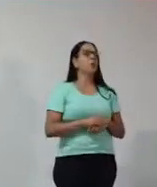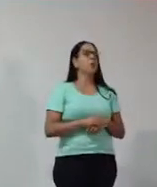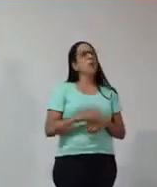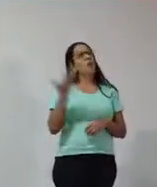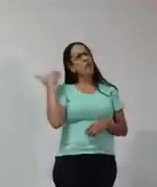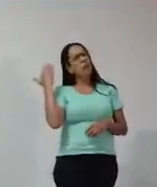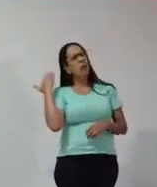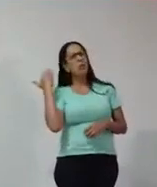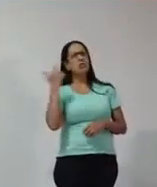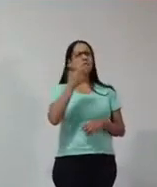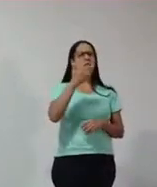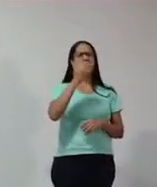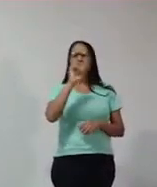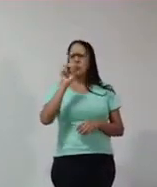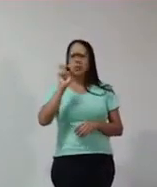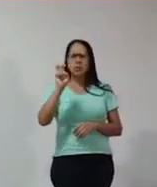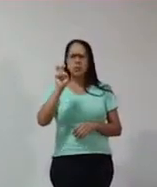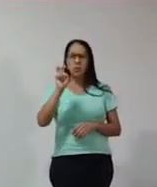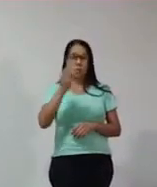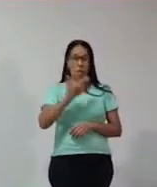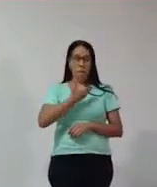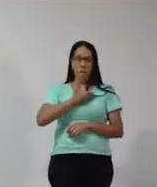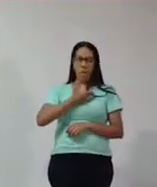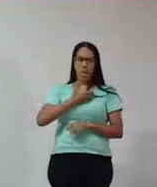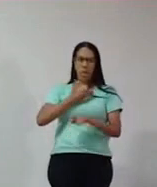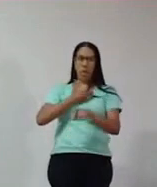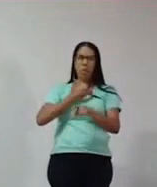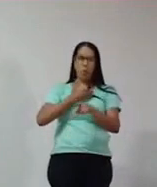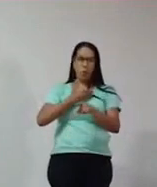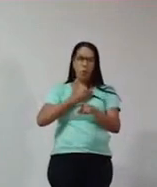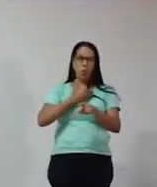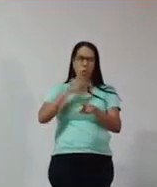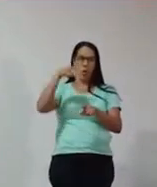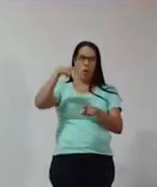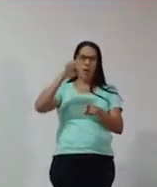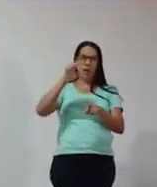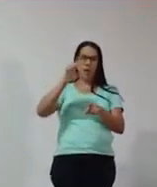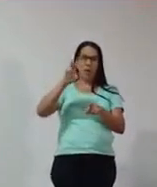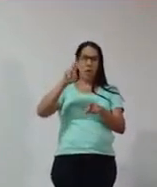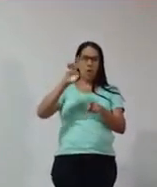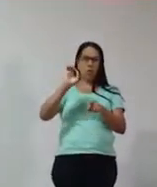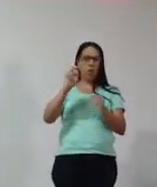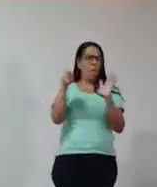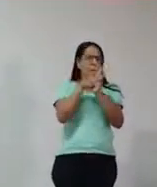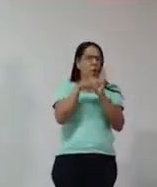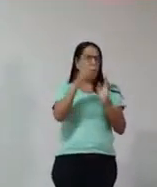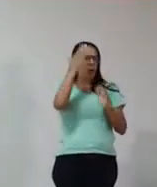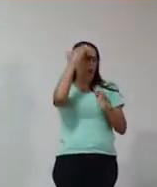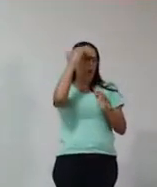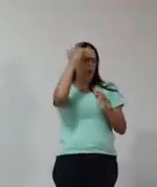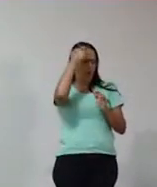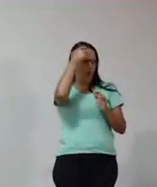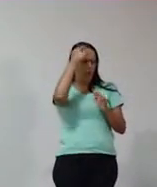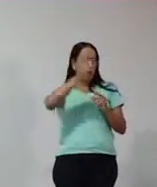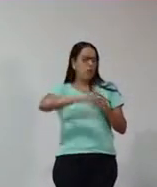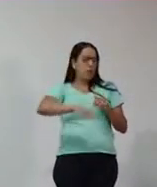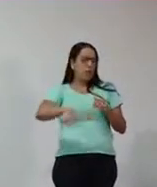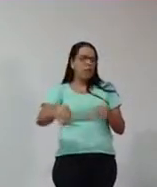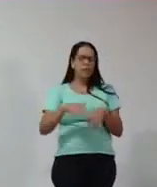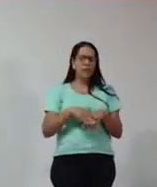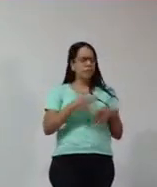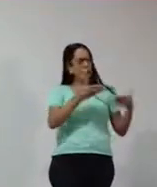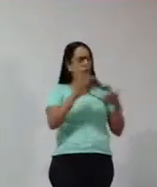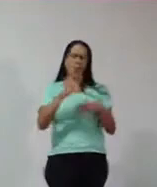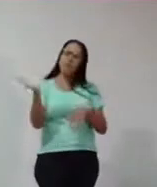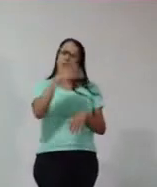em 2005, um grande amigo, que é neuropediatra, me convidou para trabalhar com autismo junto